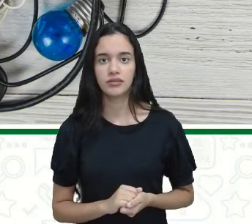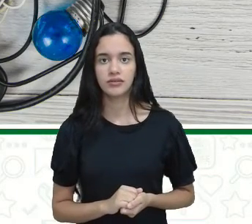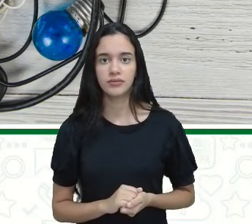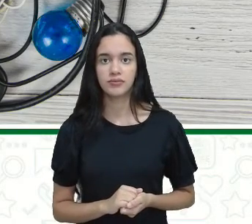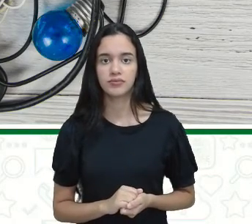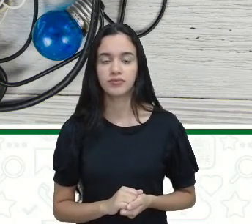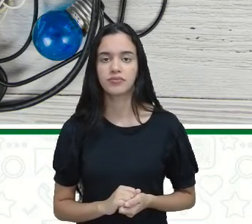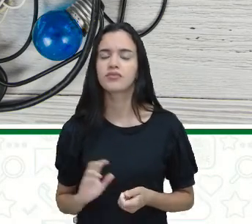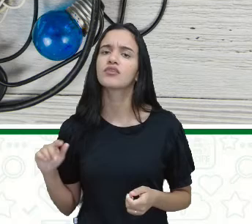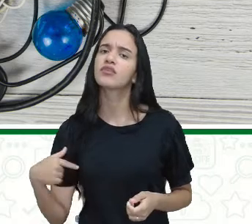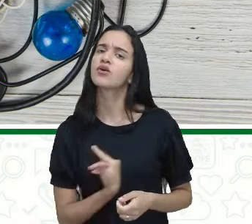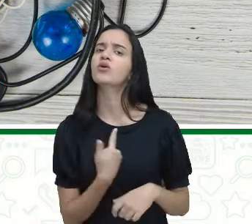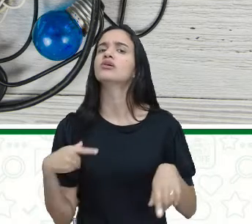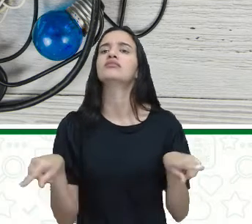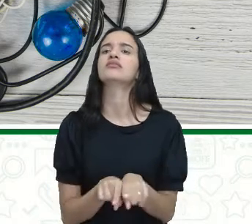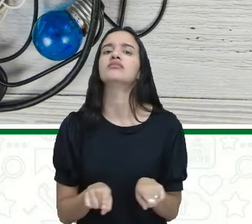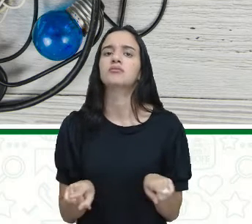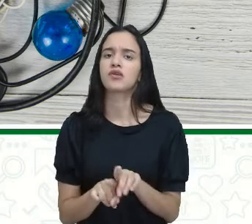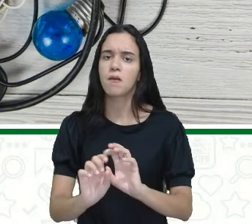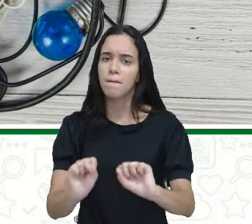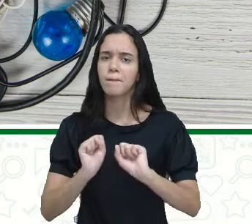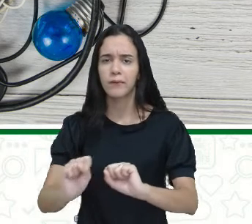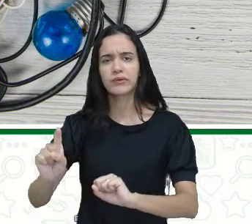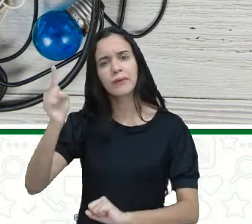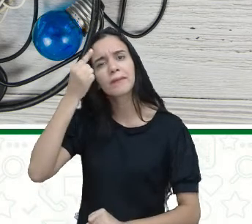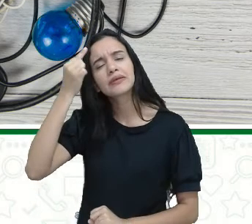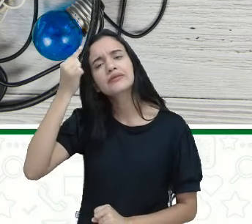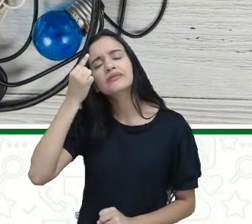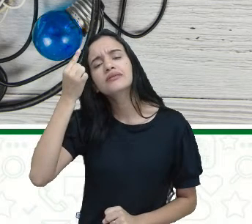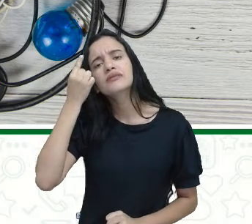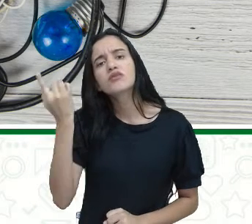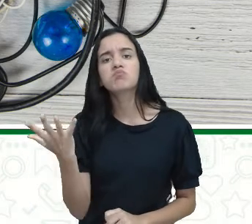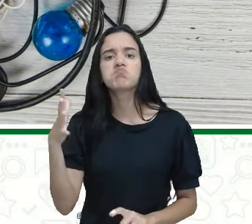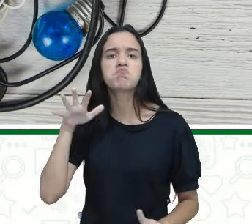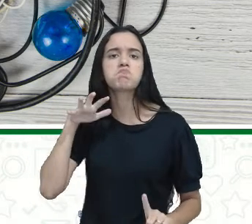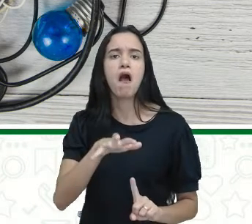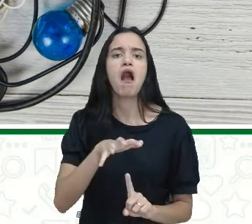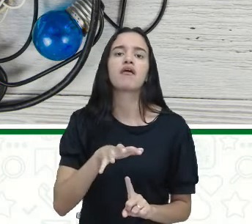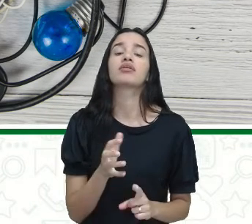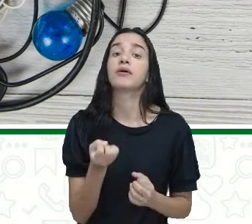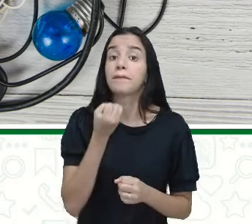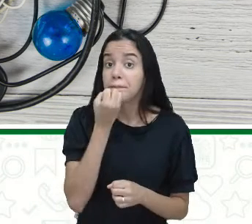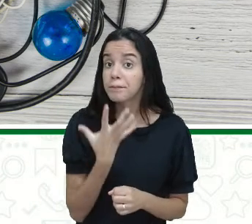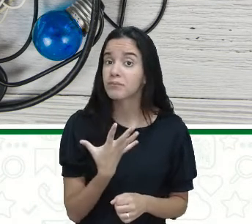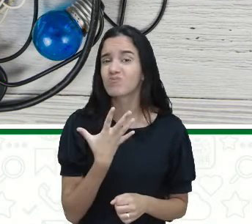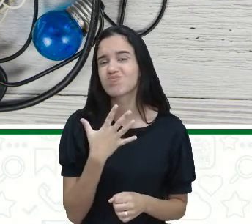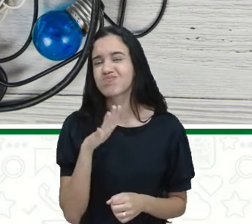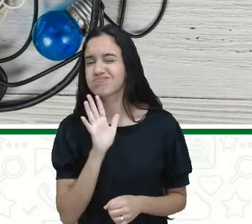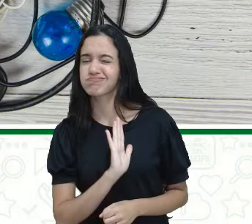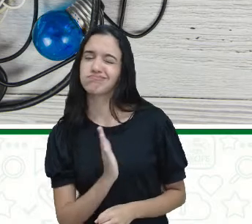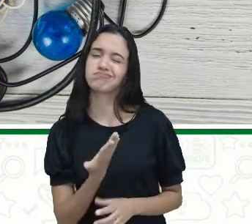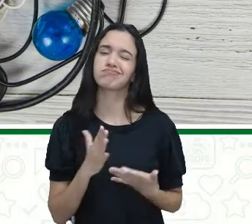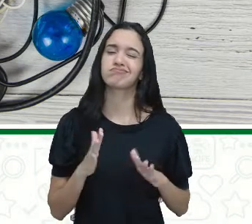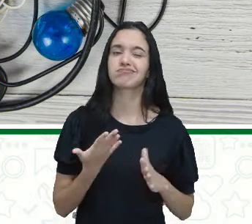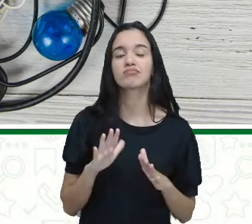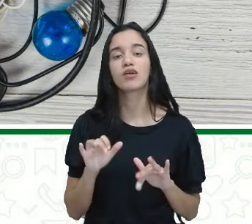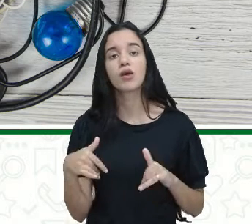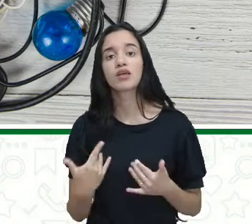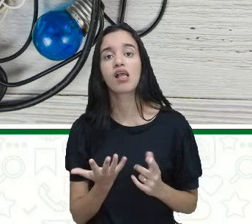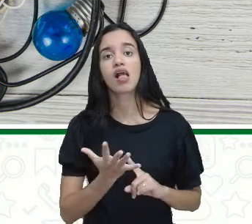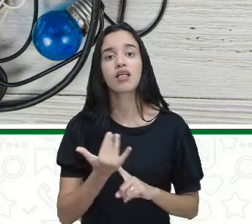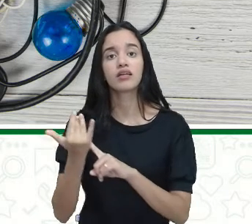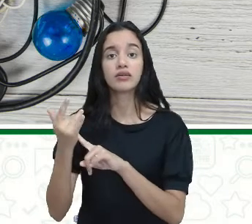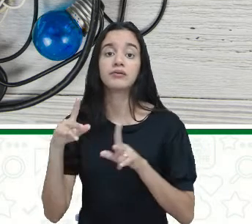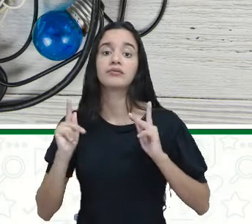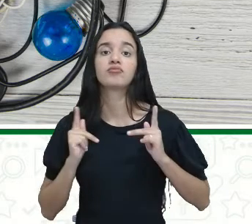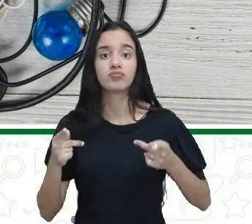A gente também pode pensar em que os impactos não tão bons assim a tecnologia pode trazer